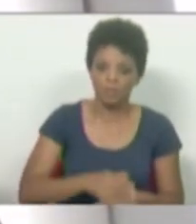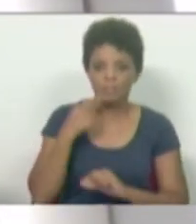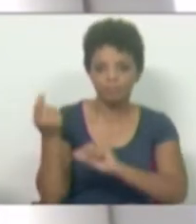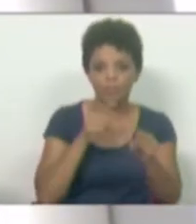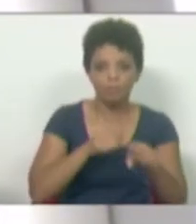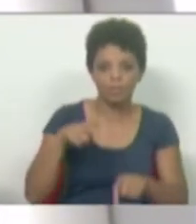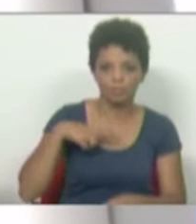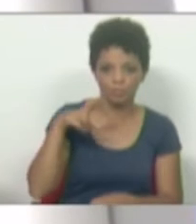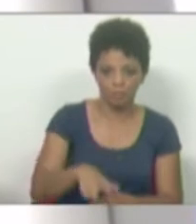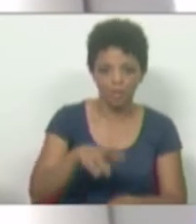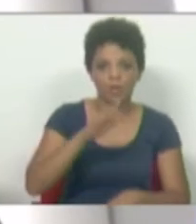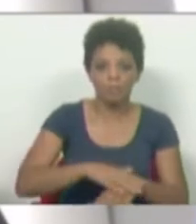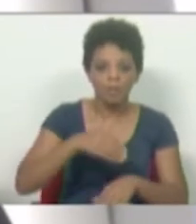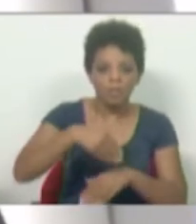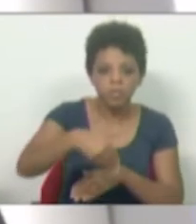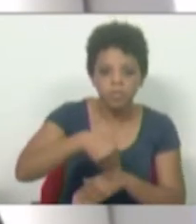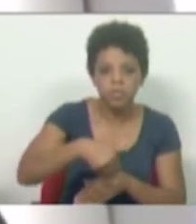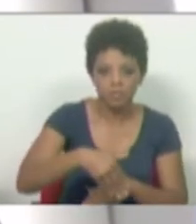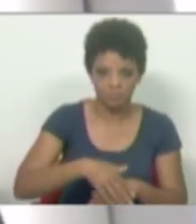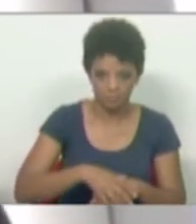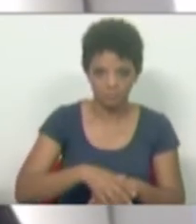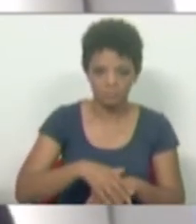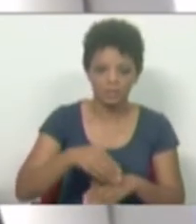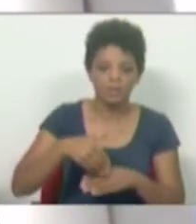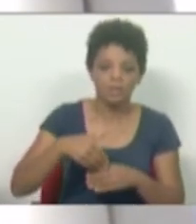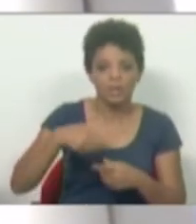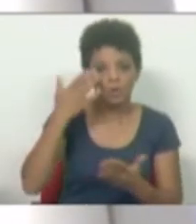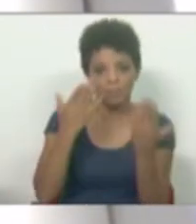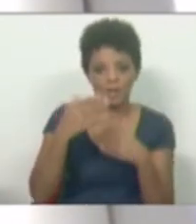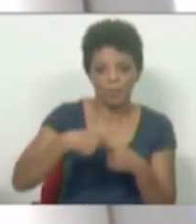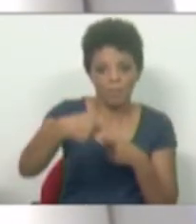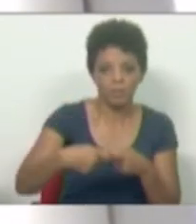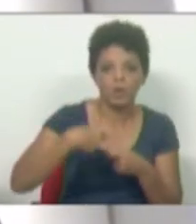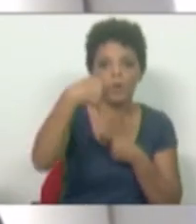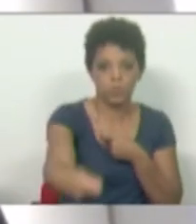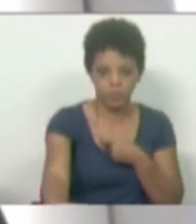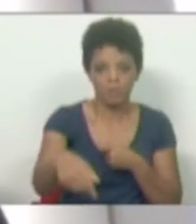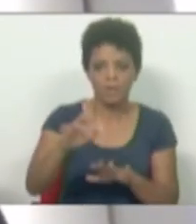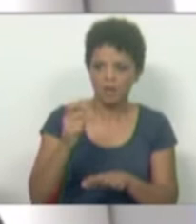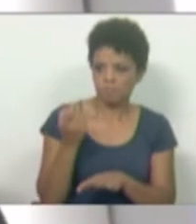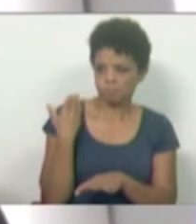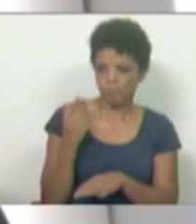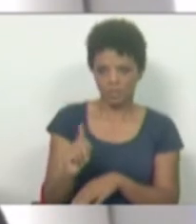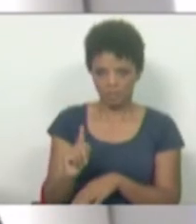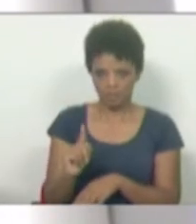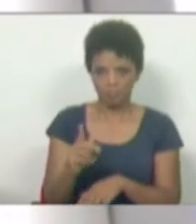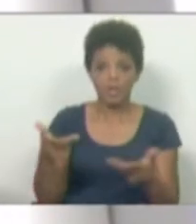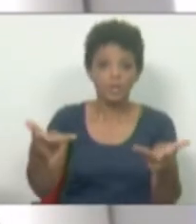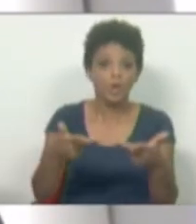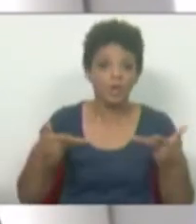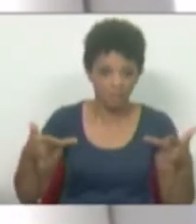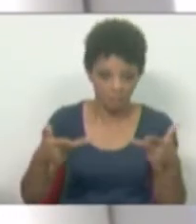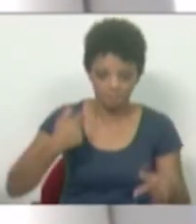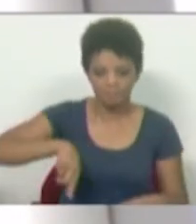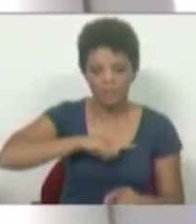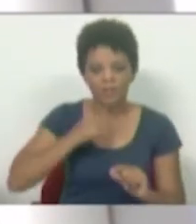político em Portugal, do curto prazo sobre o médio e o longo prazo. E não foi ainda há muito tempo, no tempo da Troika, em